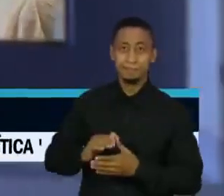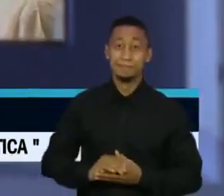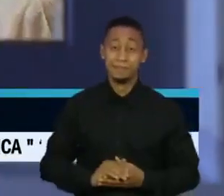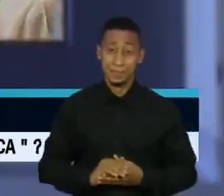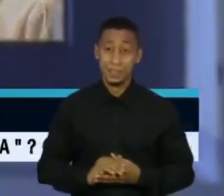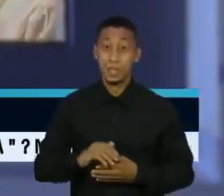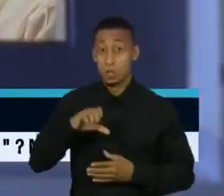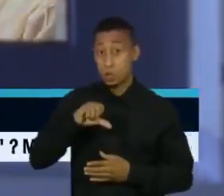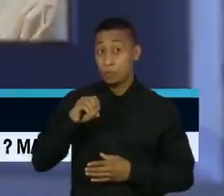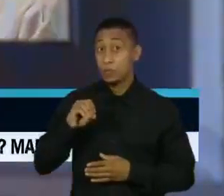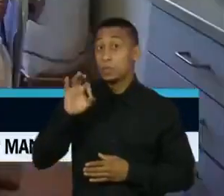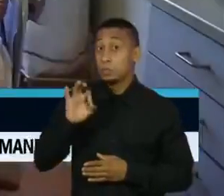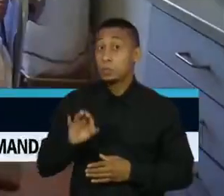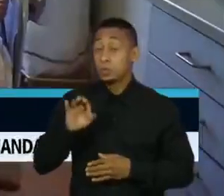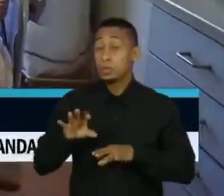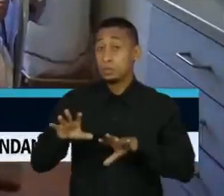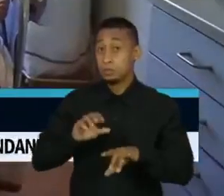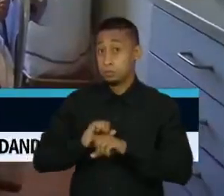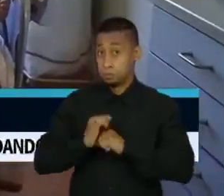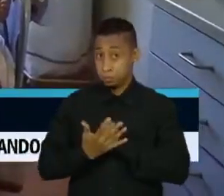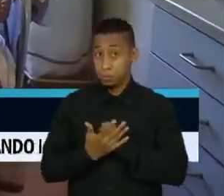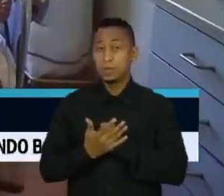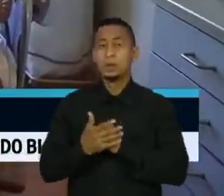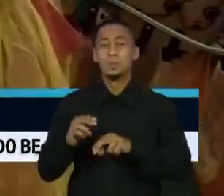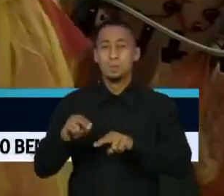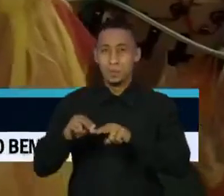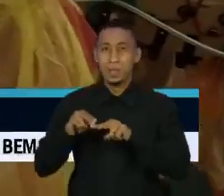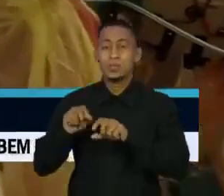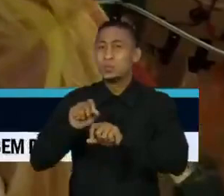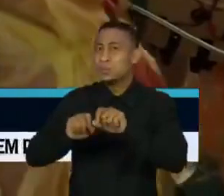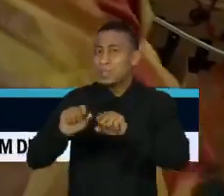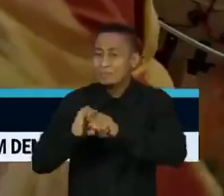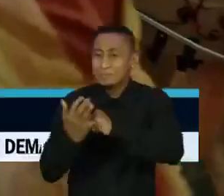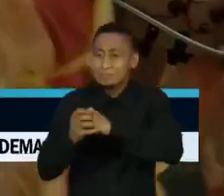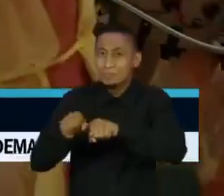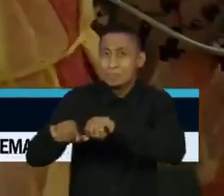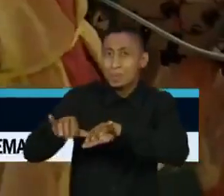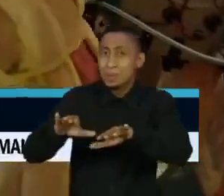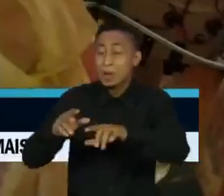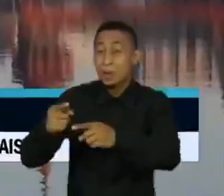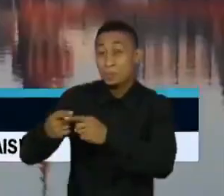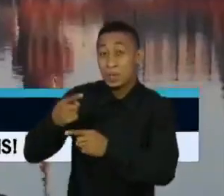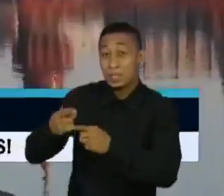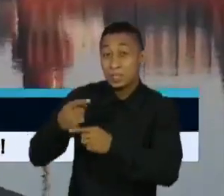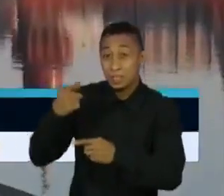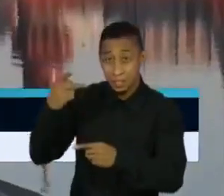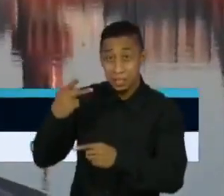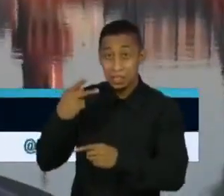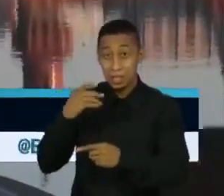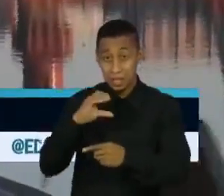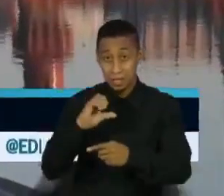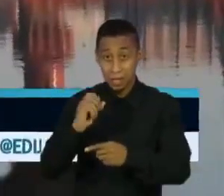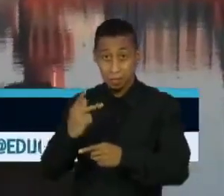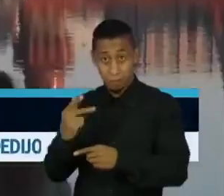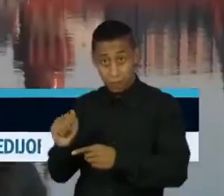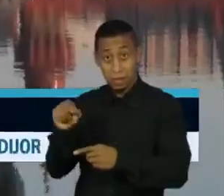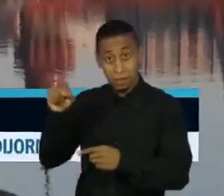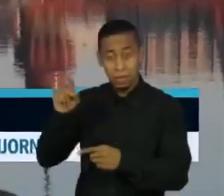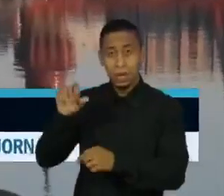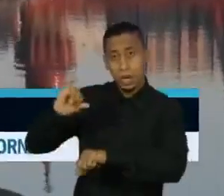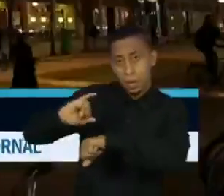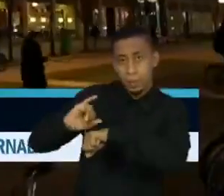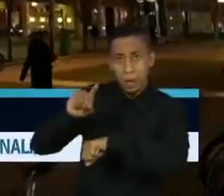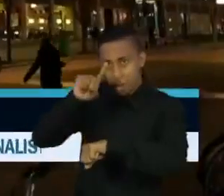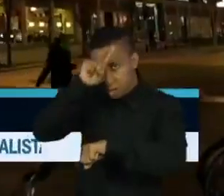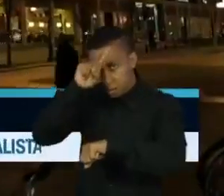90% dos casos são provocados pela altamente contagiosa cepa britânica. Na capital alemã, o prefeito